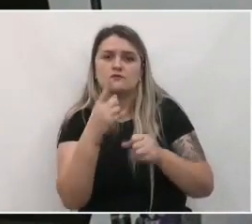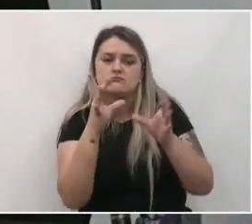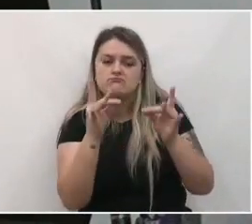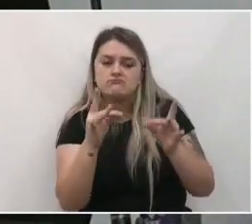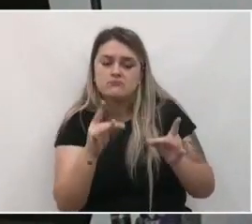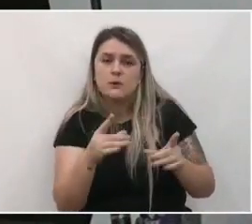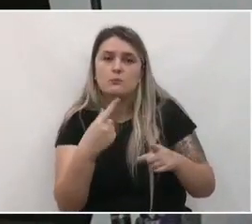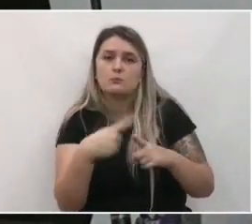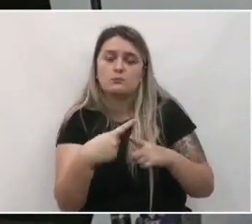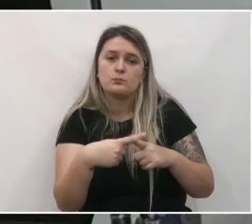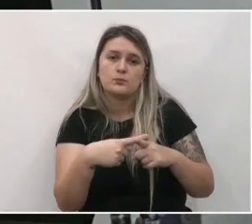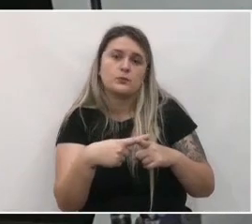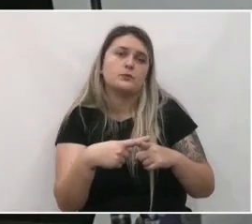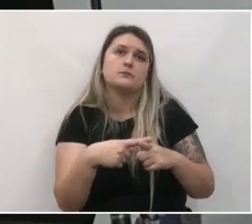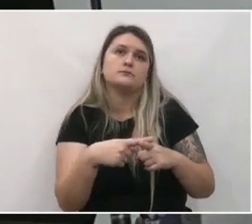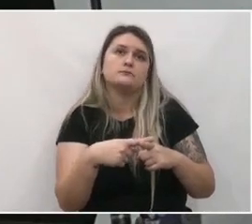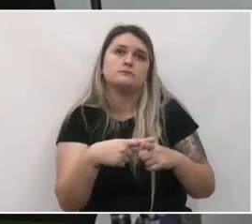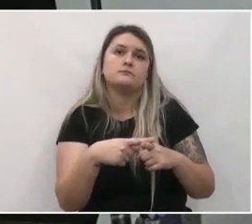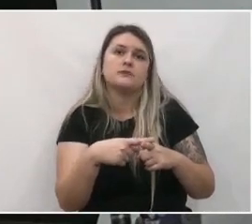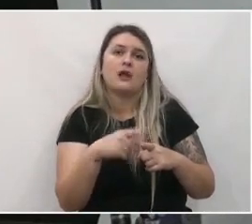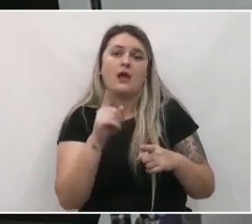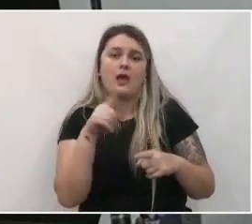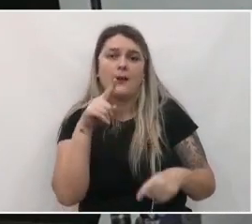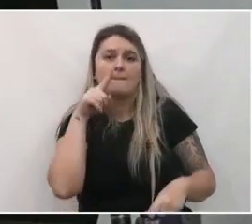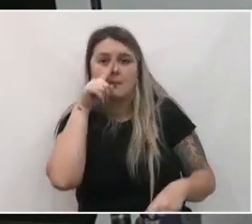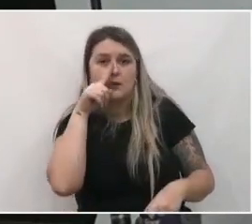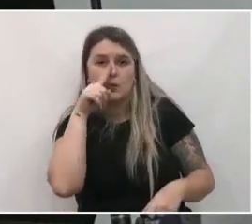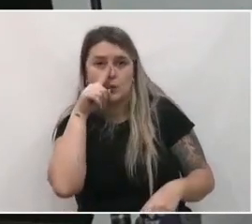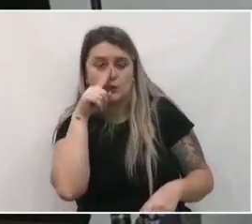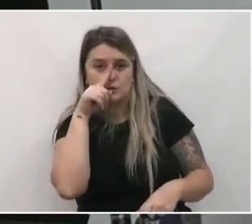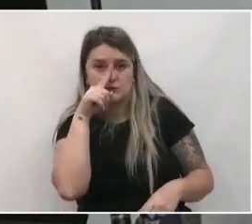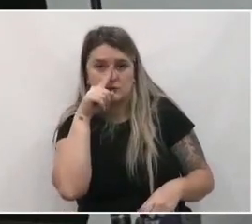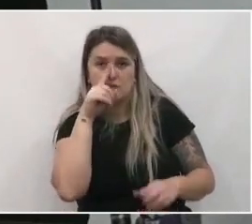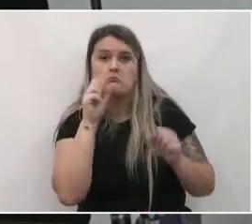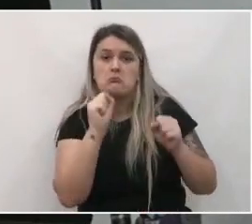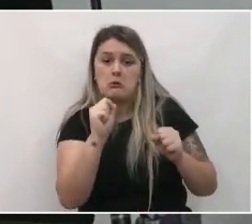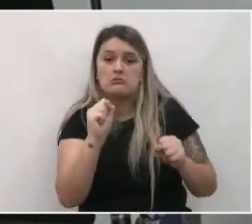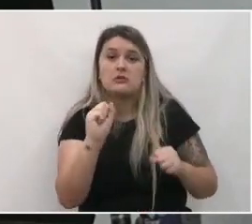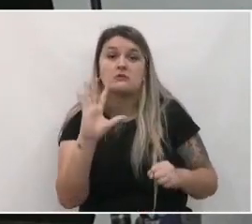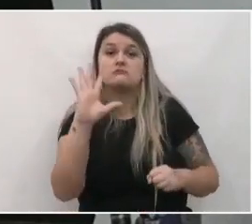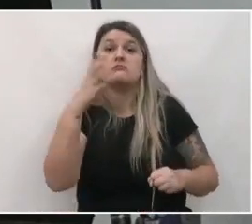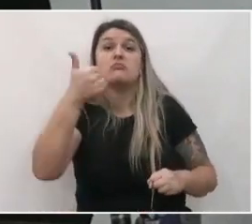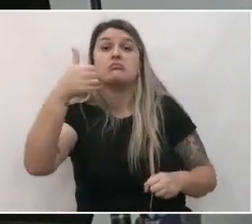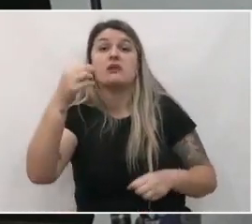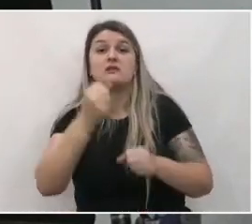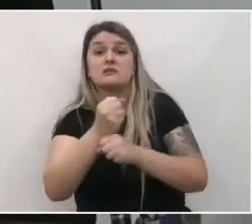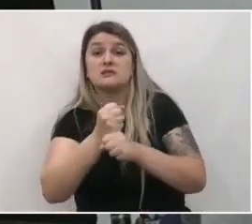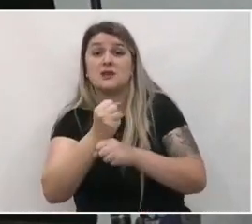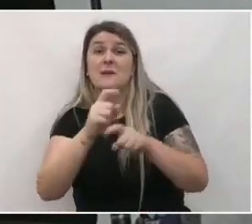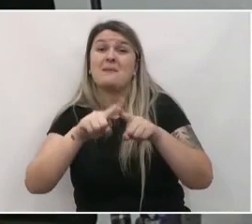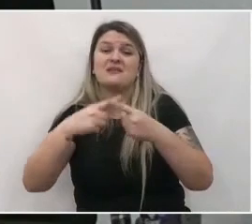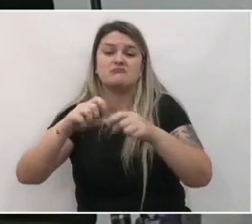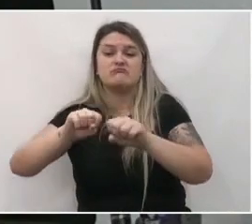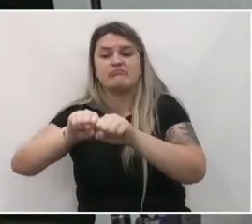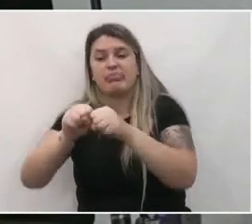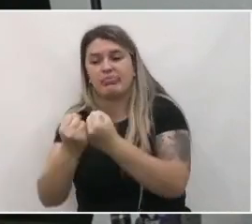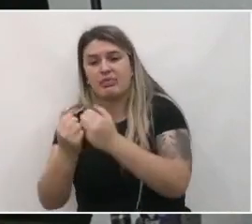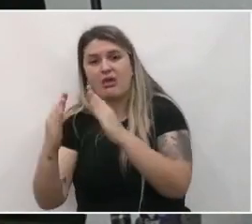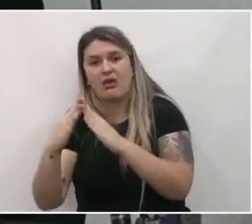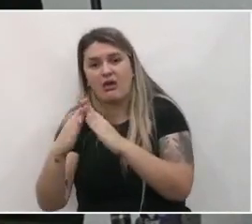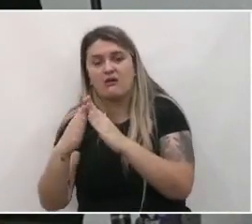considerando por questões de que é um risco. Elas podem acontecer a cada 10 anos, mas elas destroem casas, elas